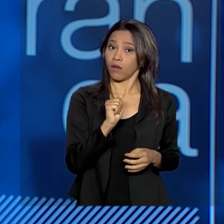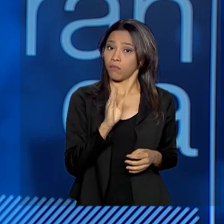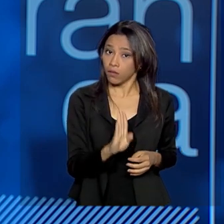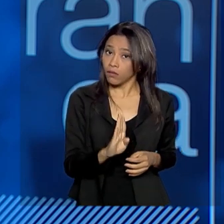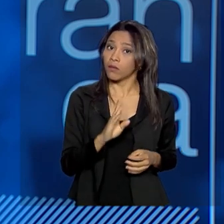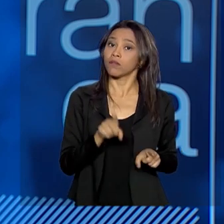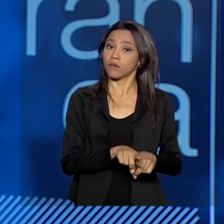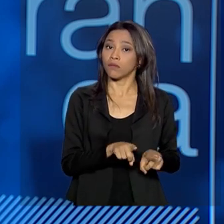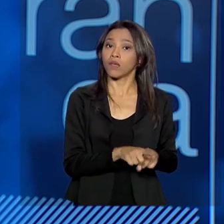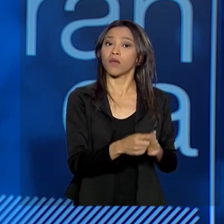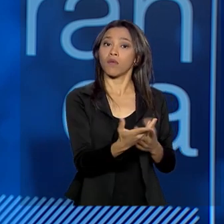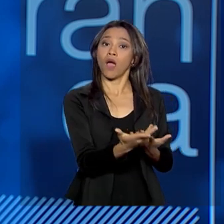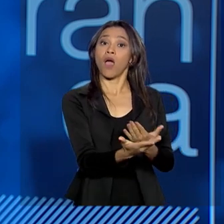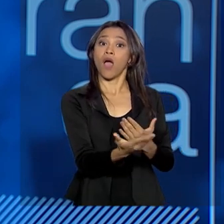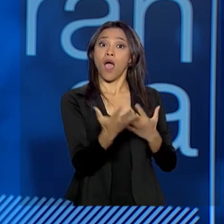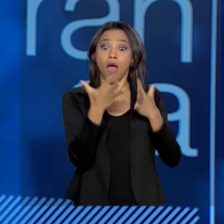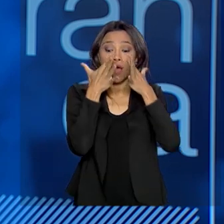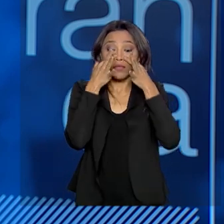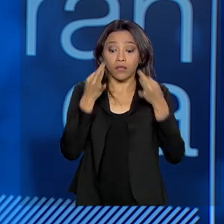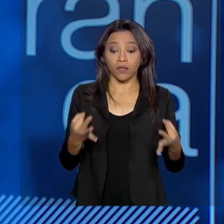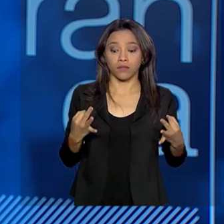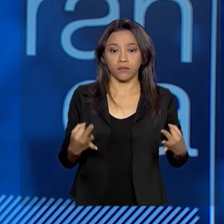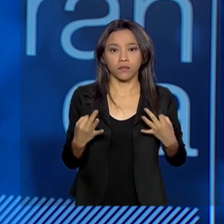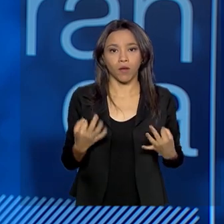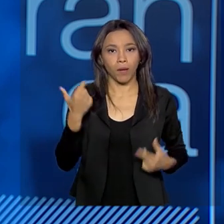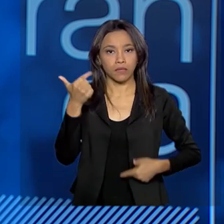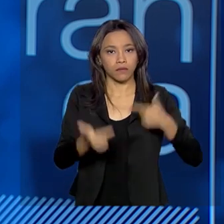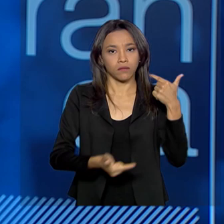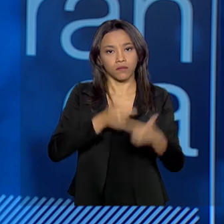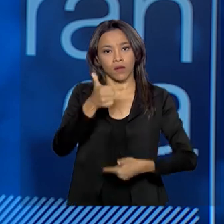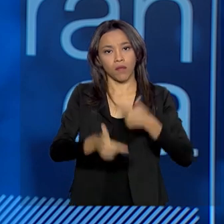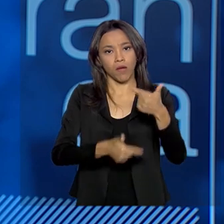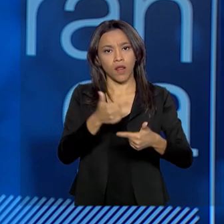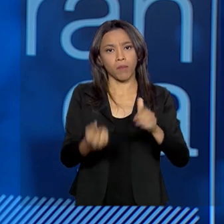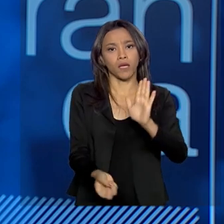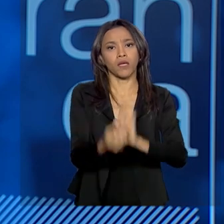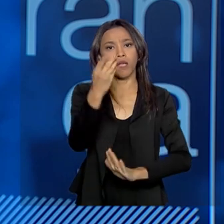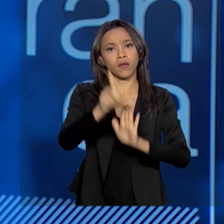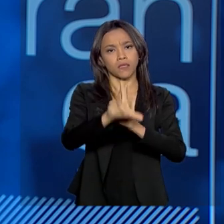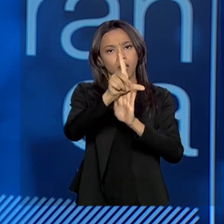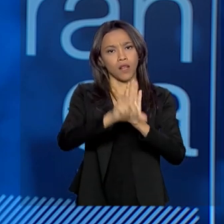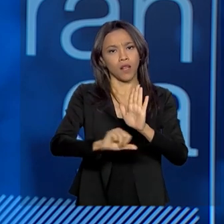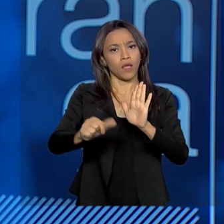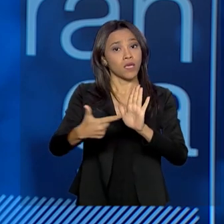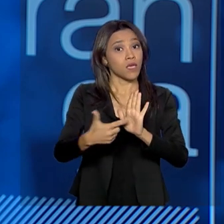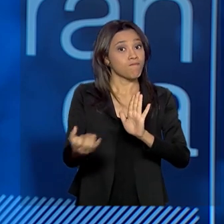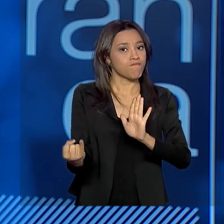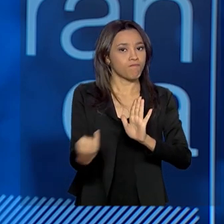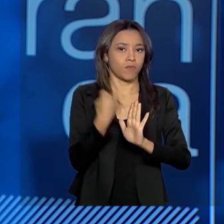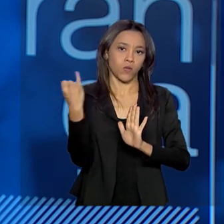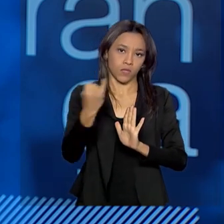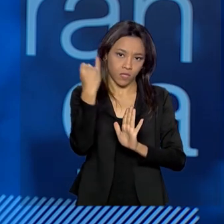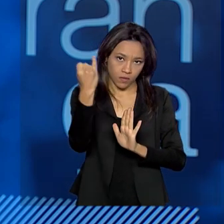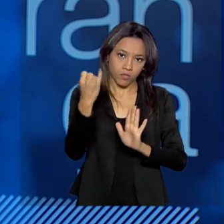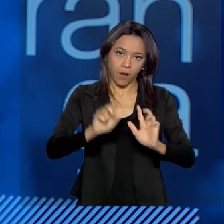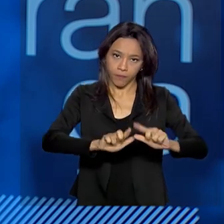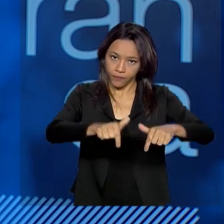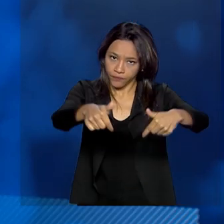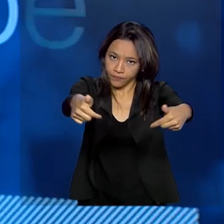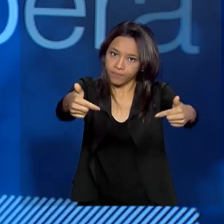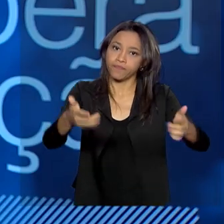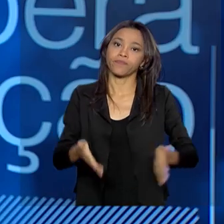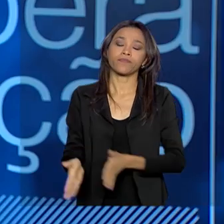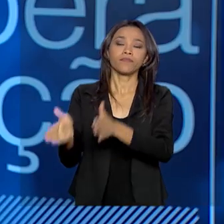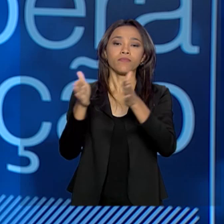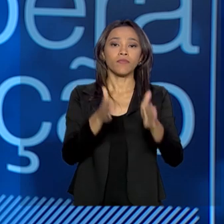trabalharmos atentamente na implementação dessa lei tão importante. E também